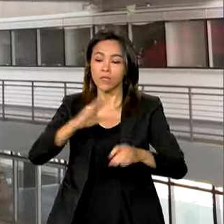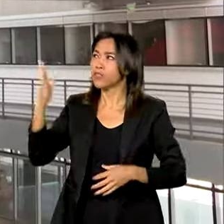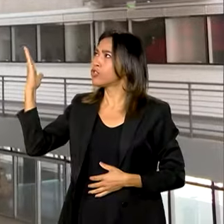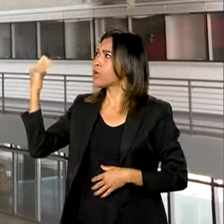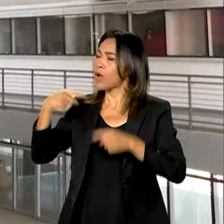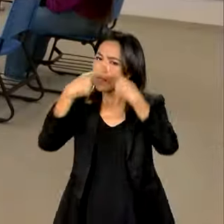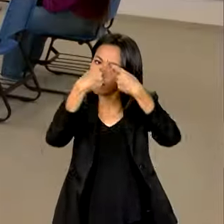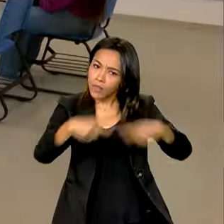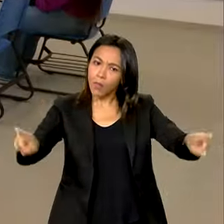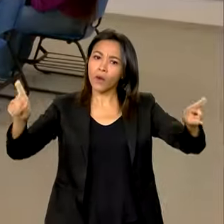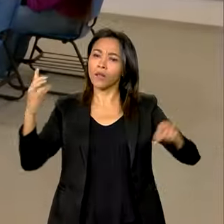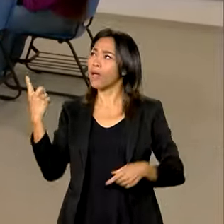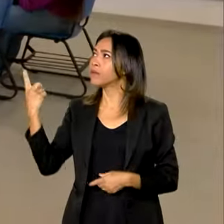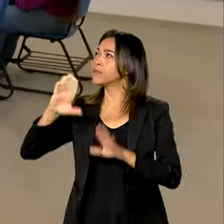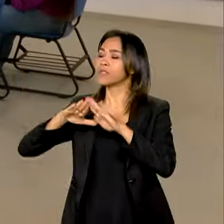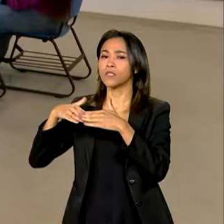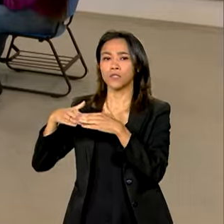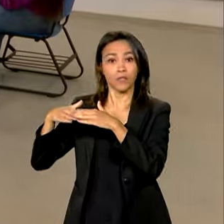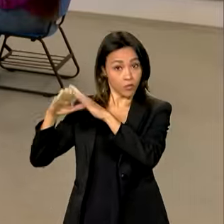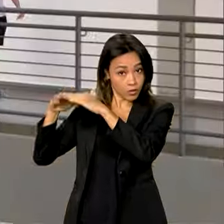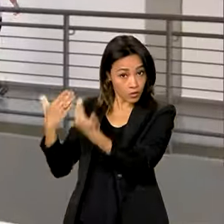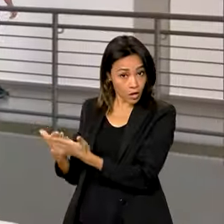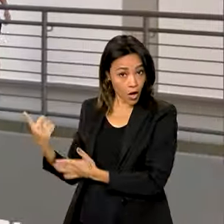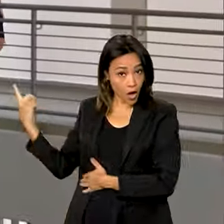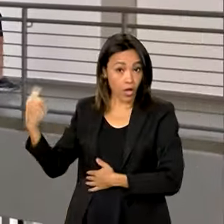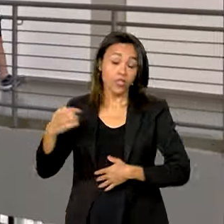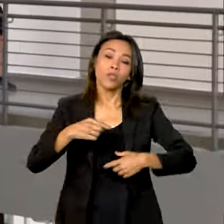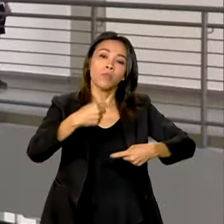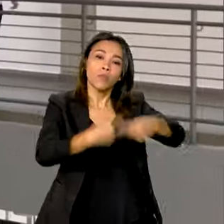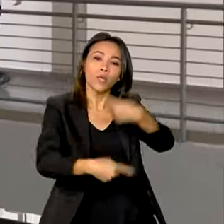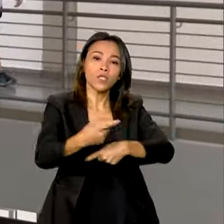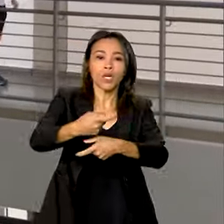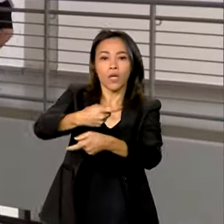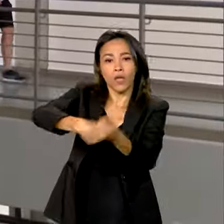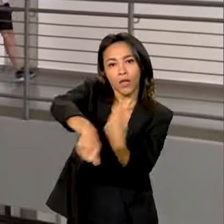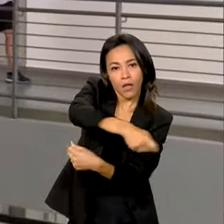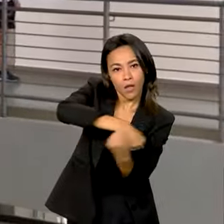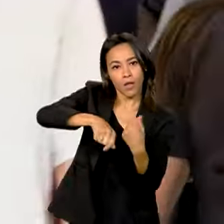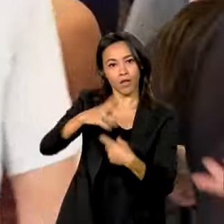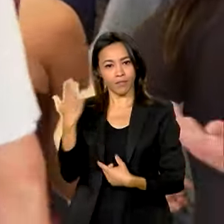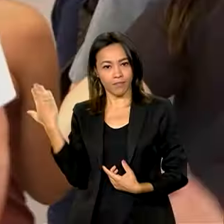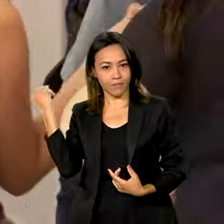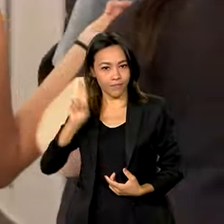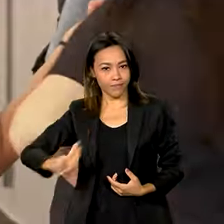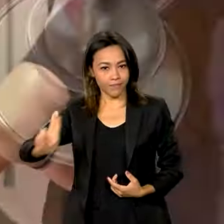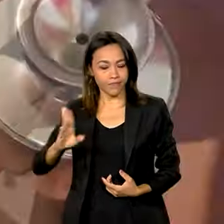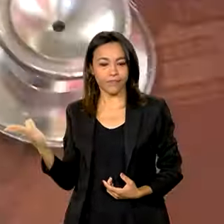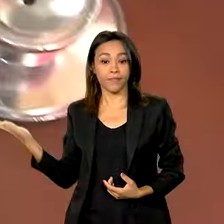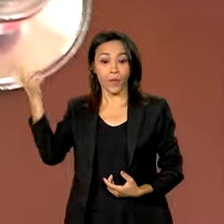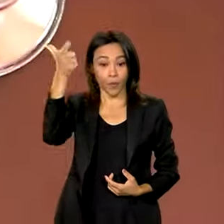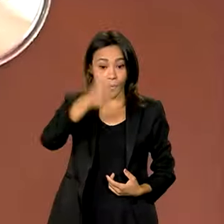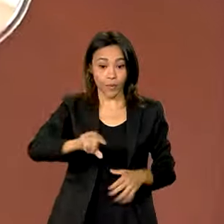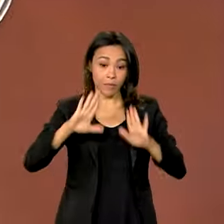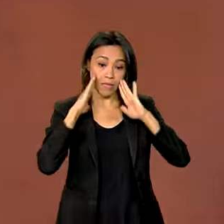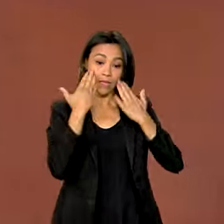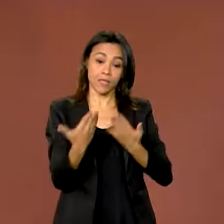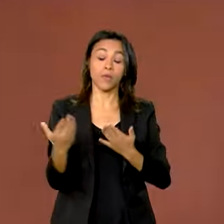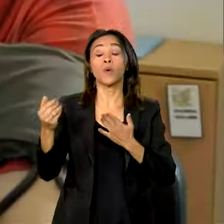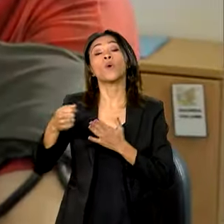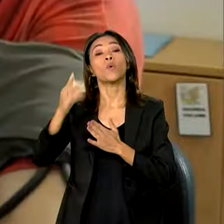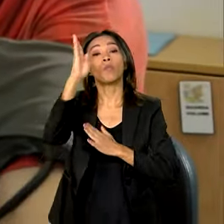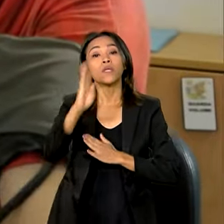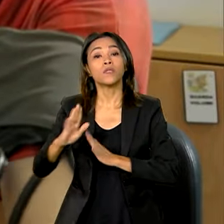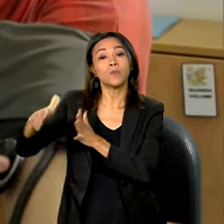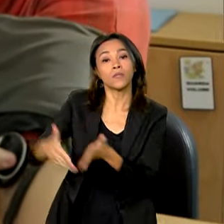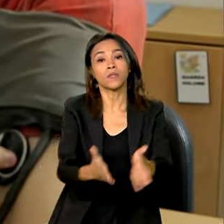instalações da Escola Paulista de Política, Economia e Negócios da Unifesp. No quadro Brasil no Rumo Certo,